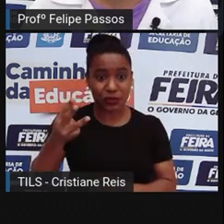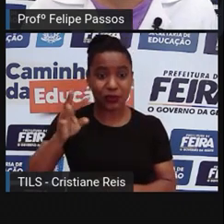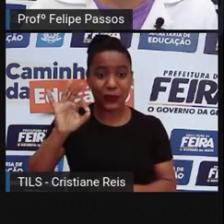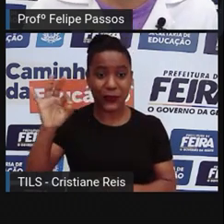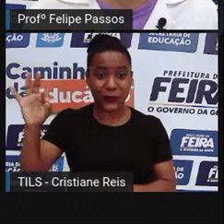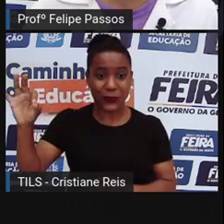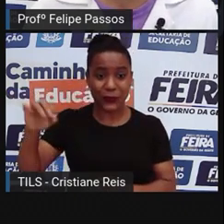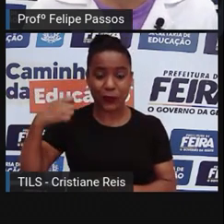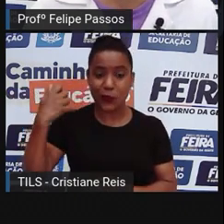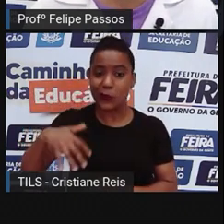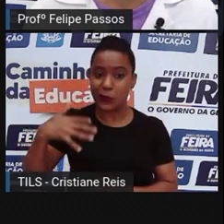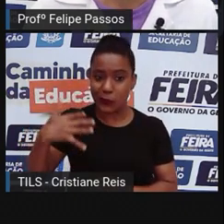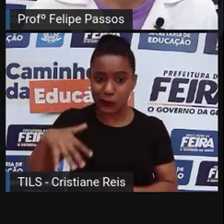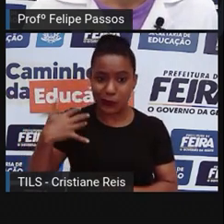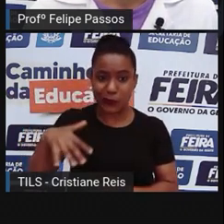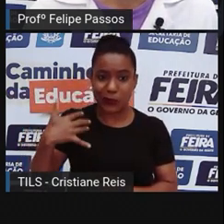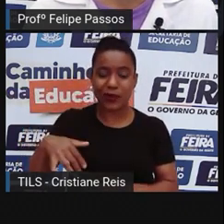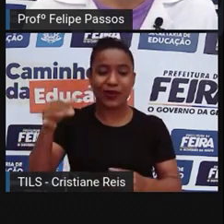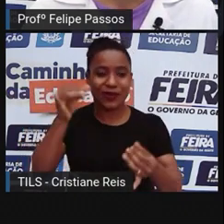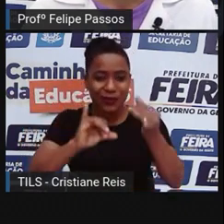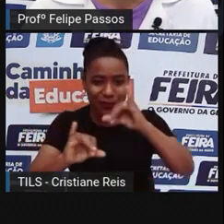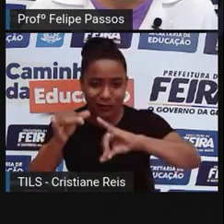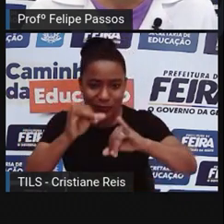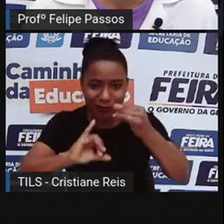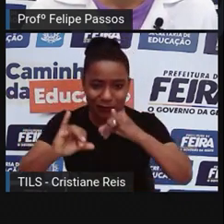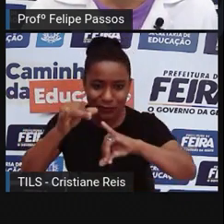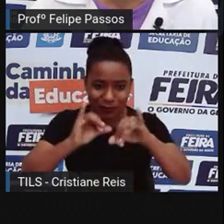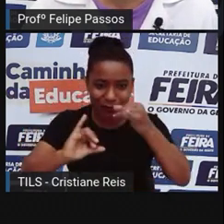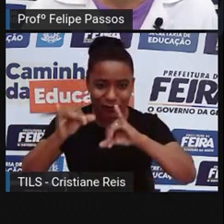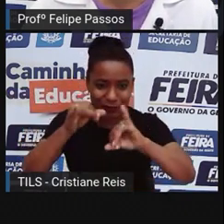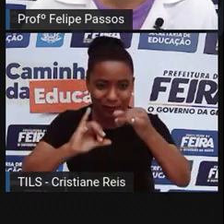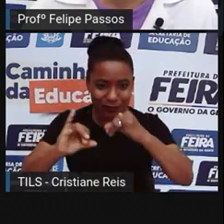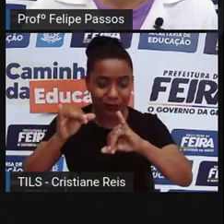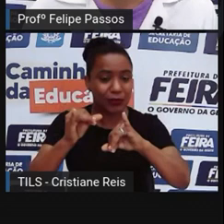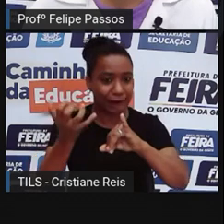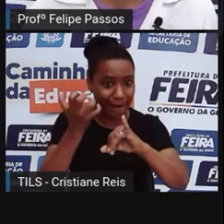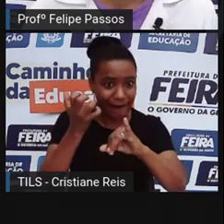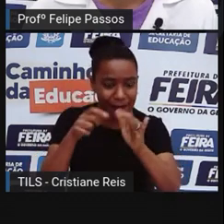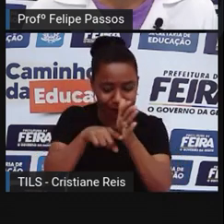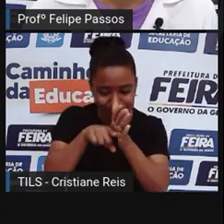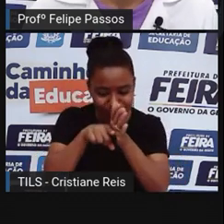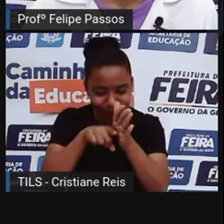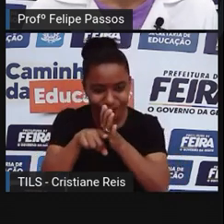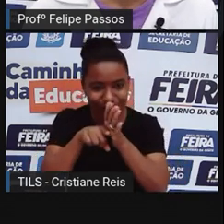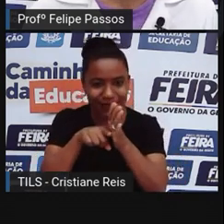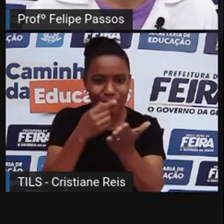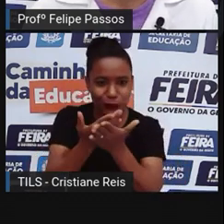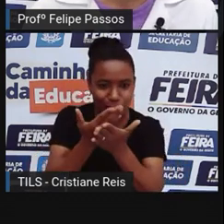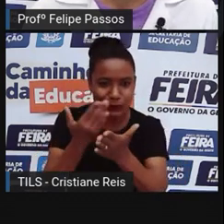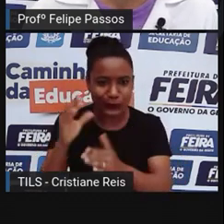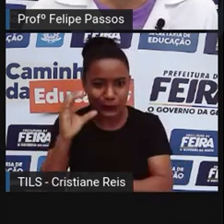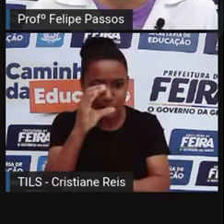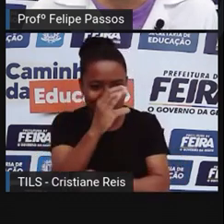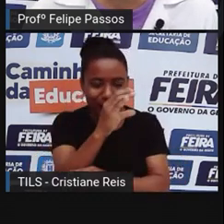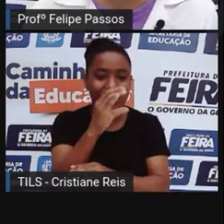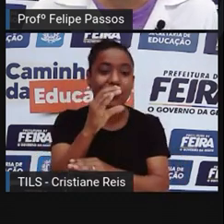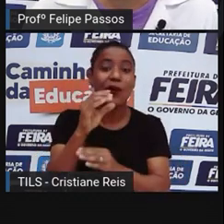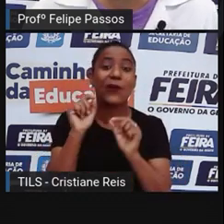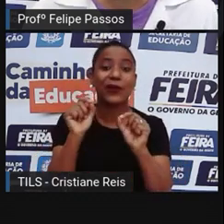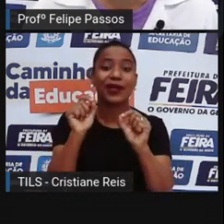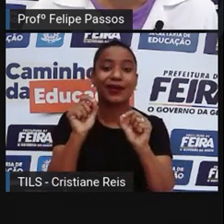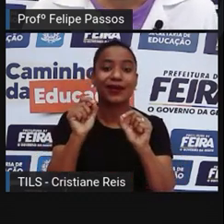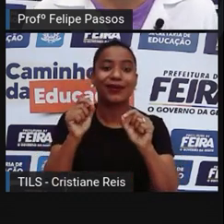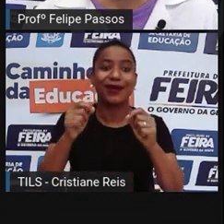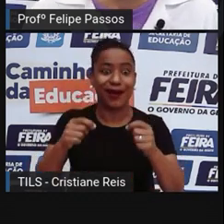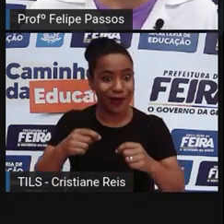laboratório que conseguiu realizar a clonagem do mamute. O mamute é um animal que viveu aqui na